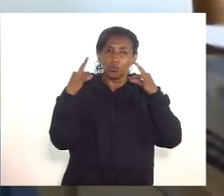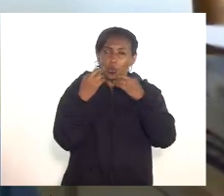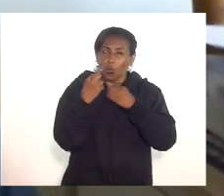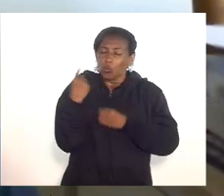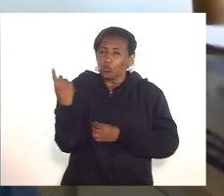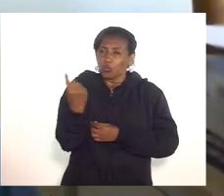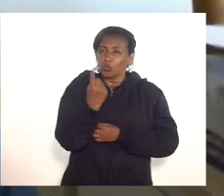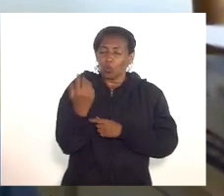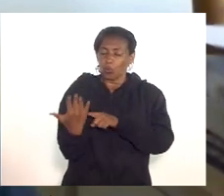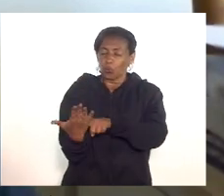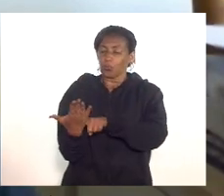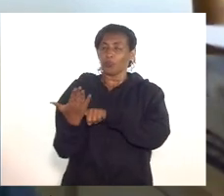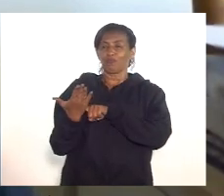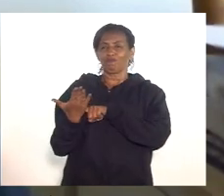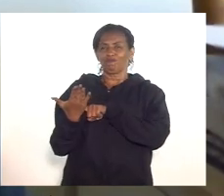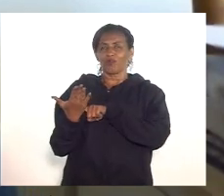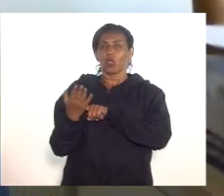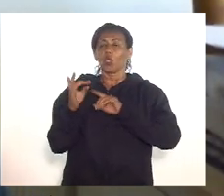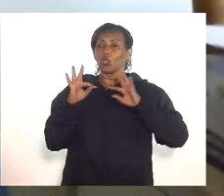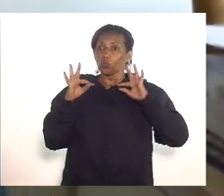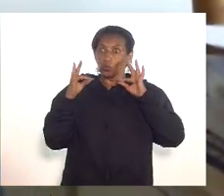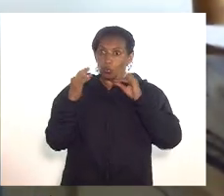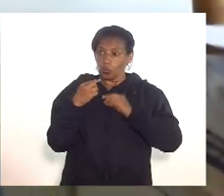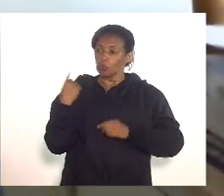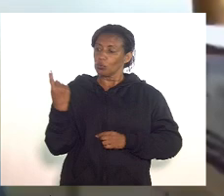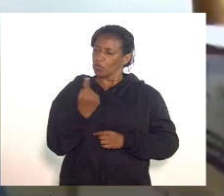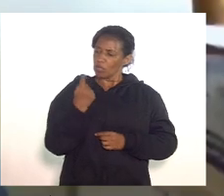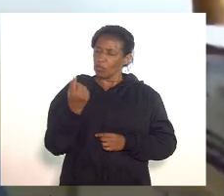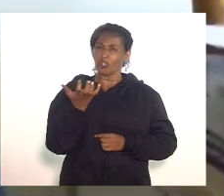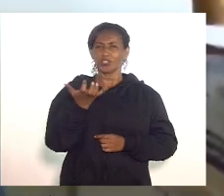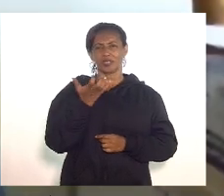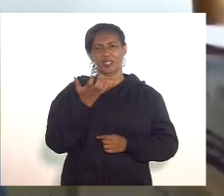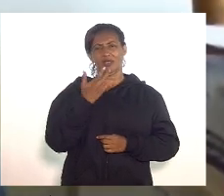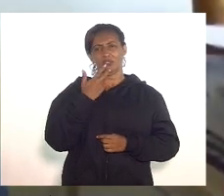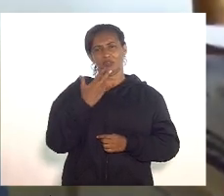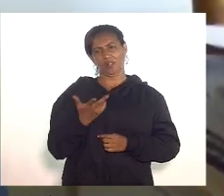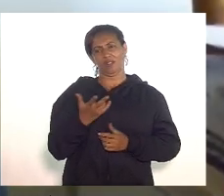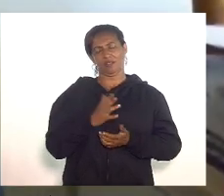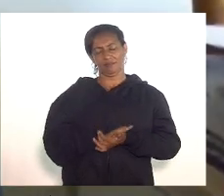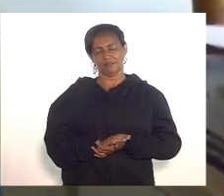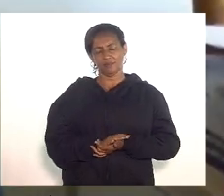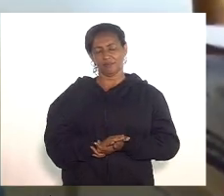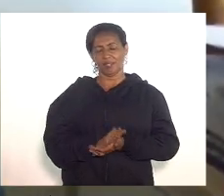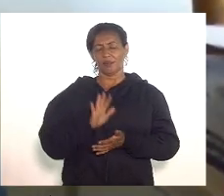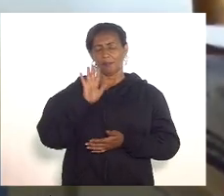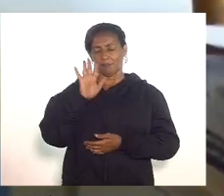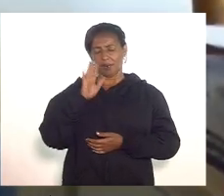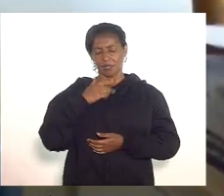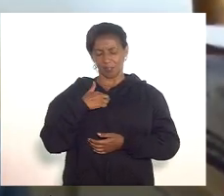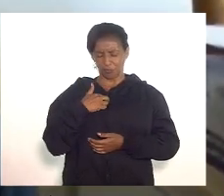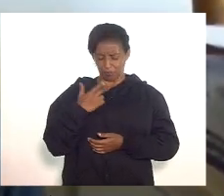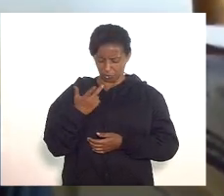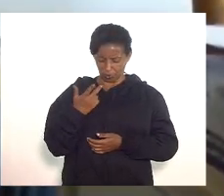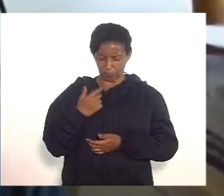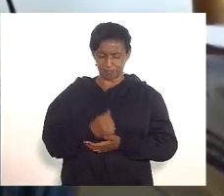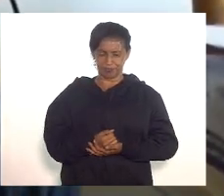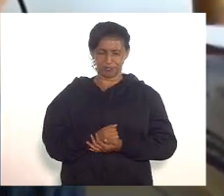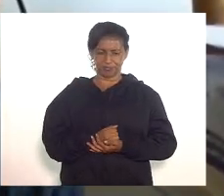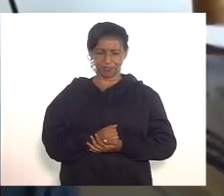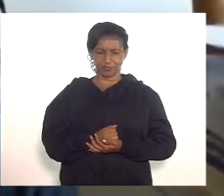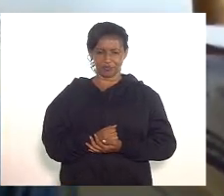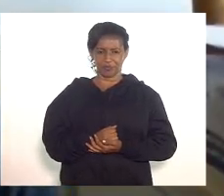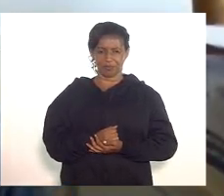queremos dizer mas eu vou me permitir deputada Mônica Francisco